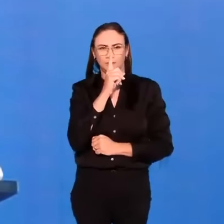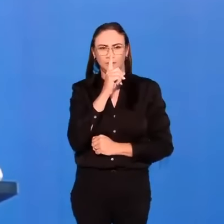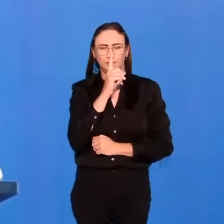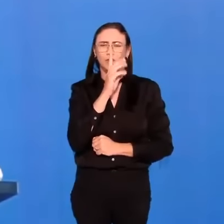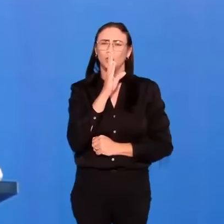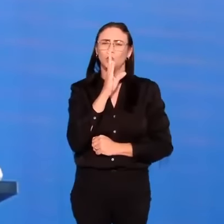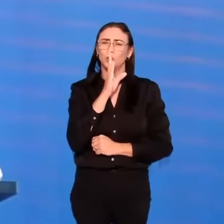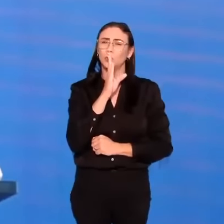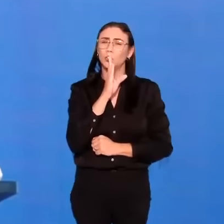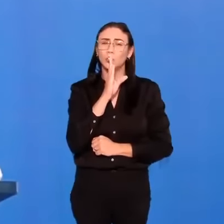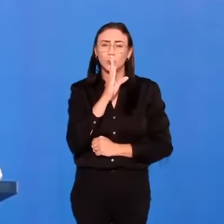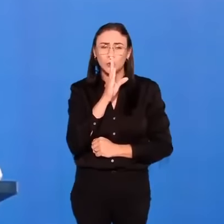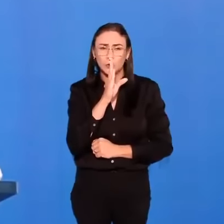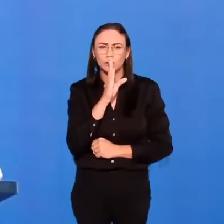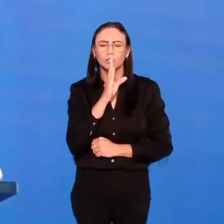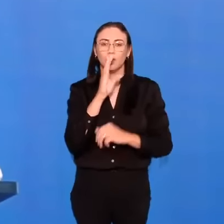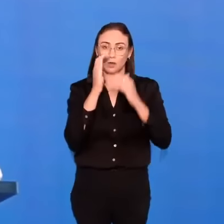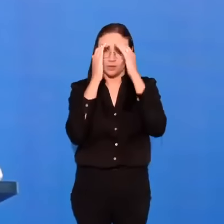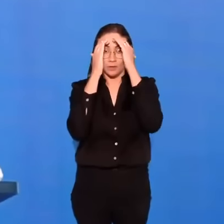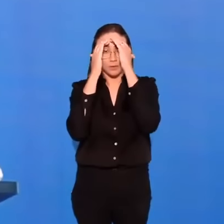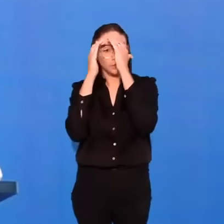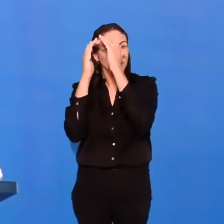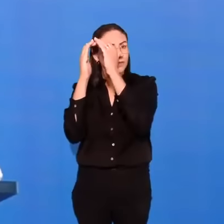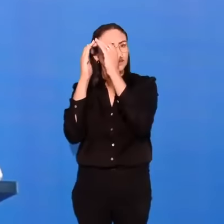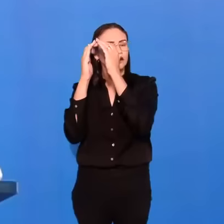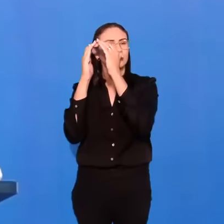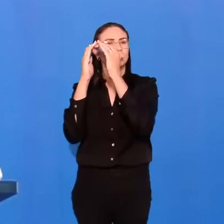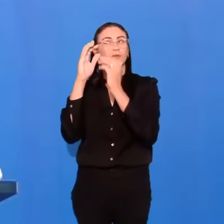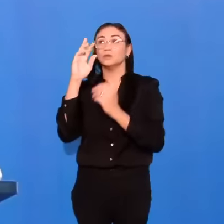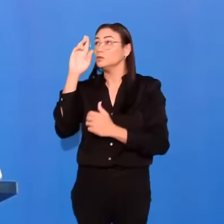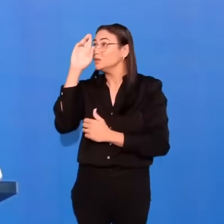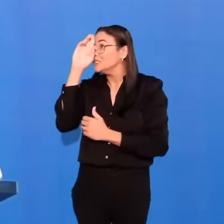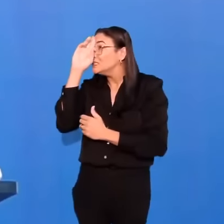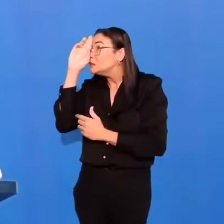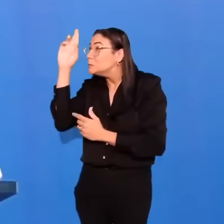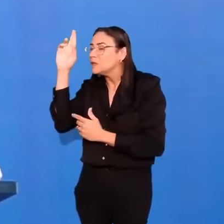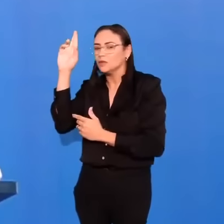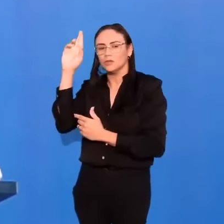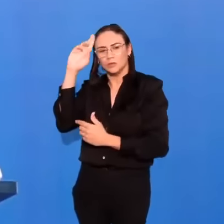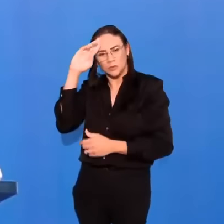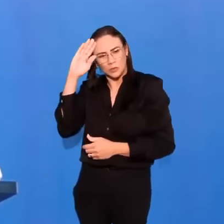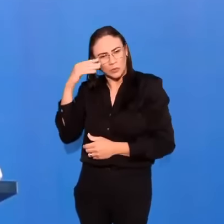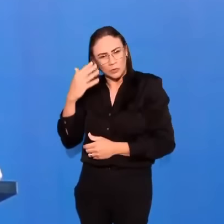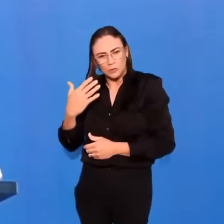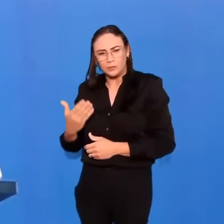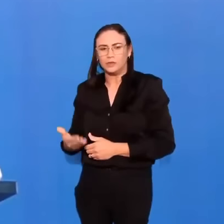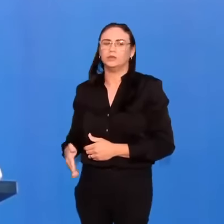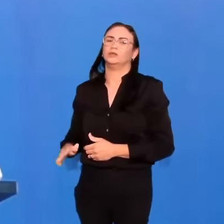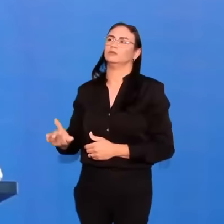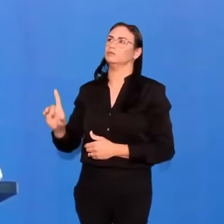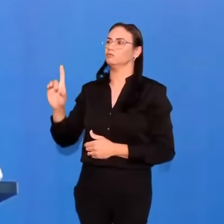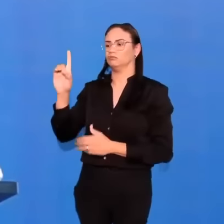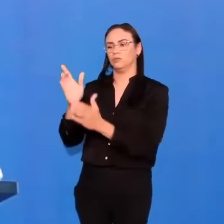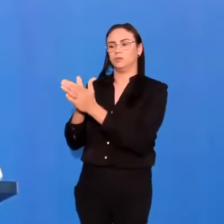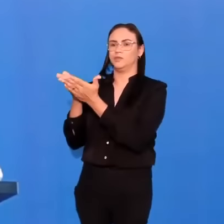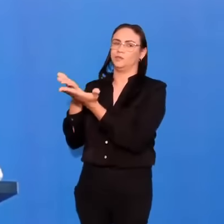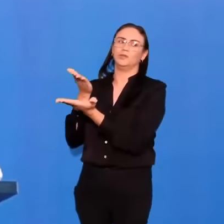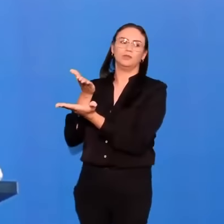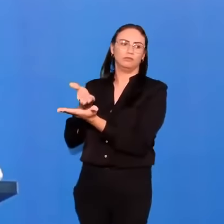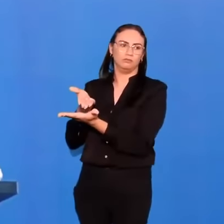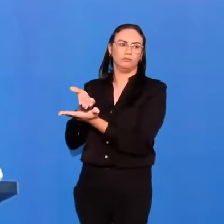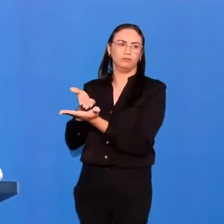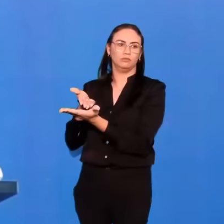temor, tremor e santa reverência, diante da Palavra de Deus.